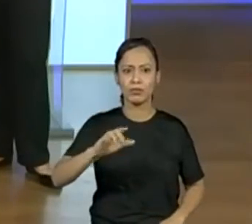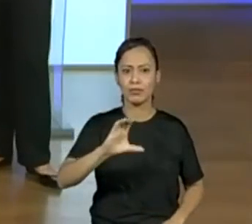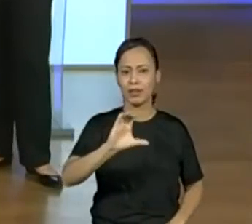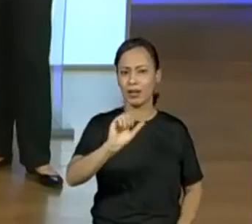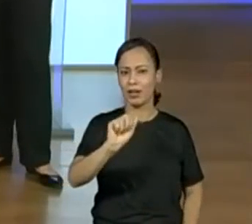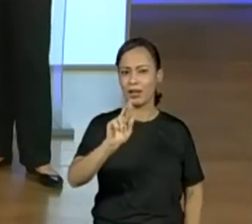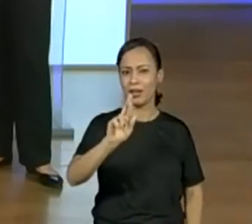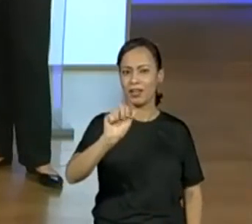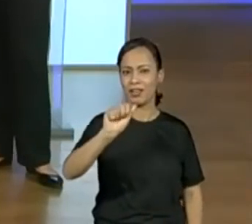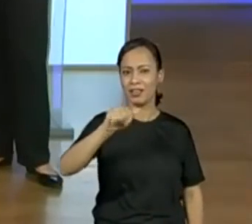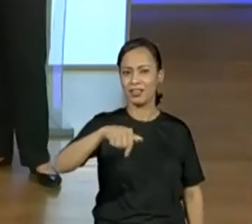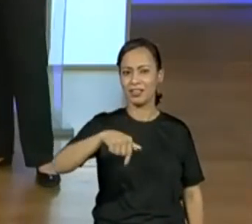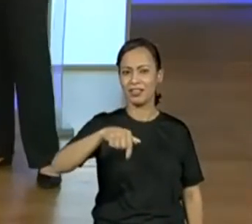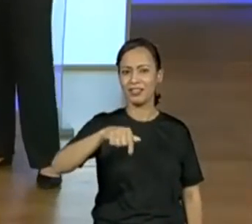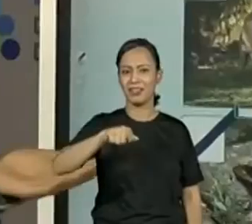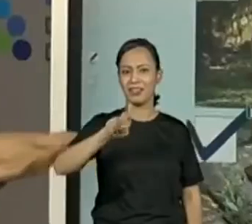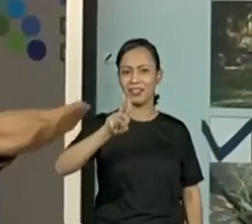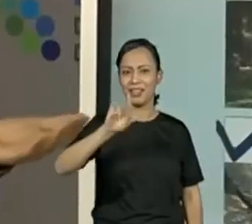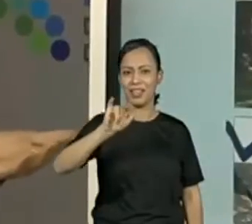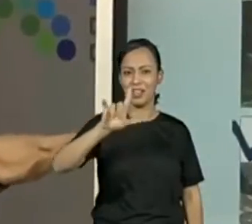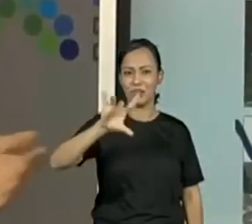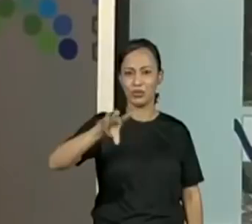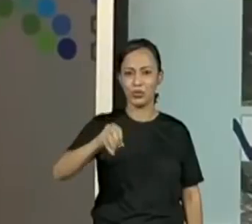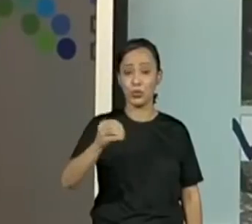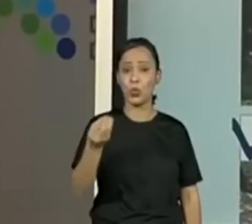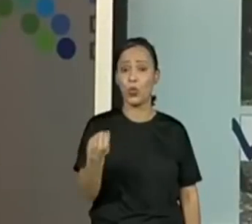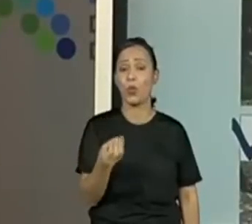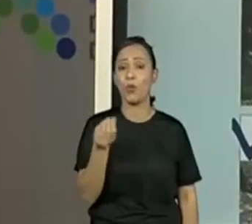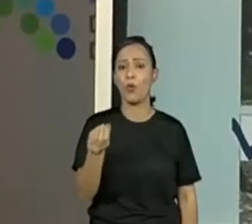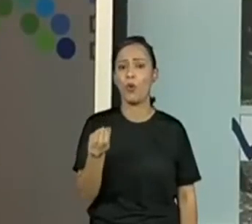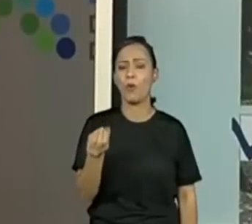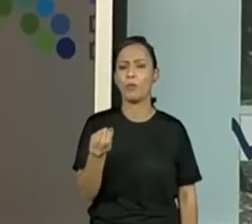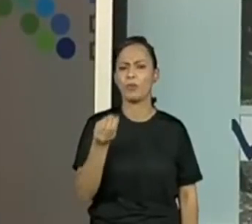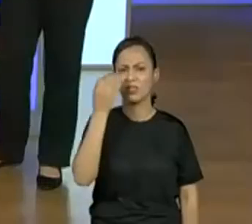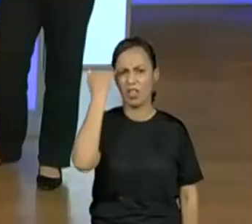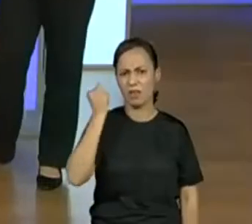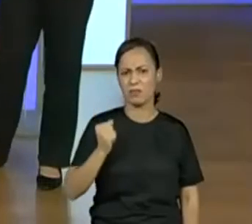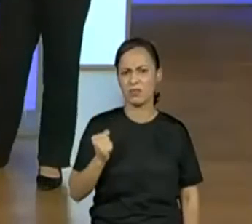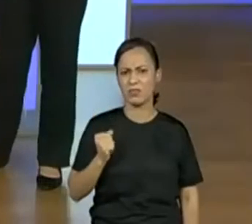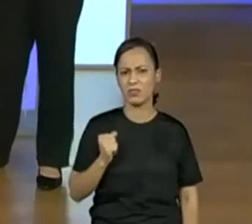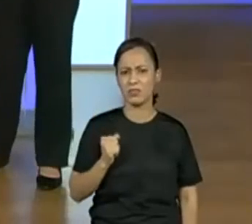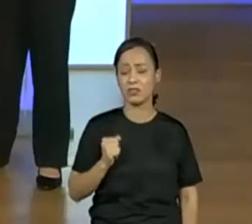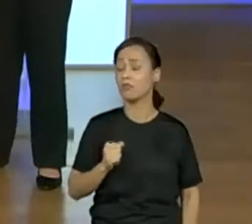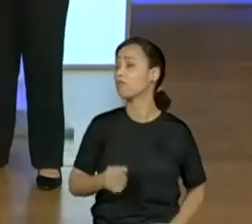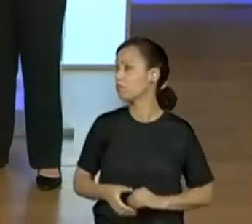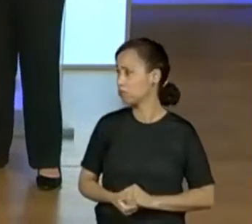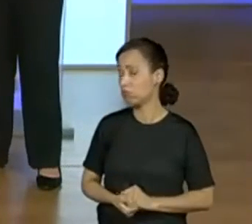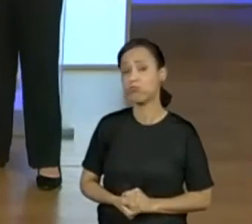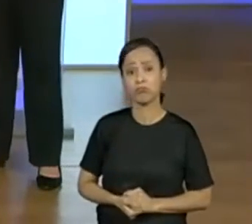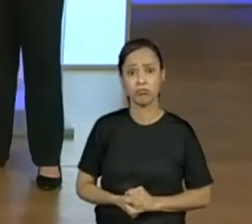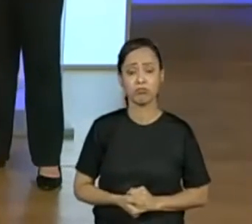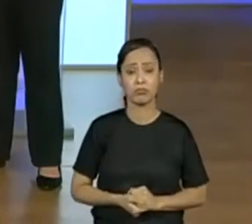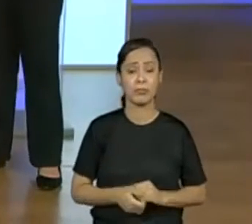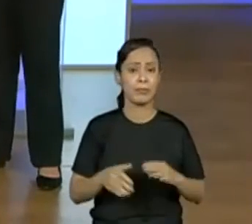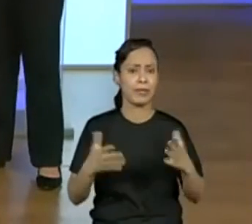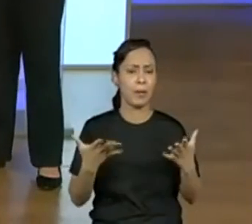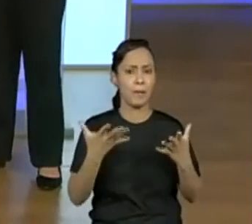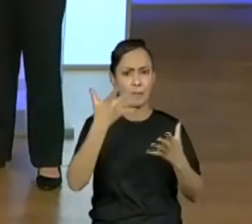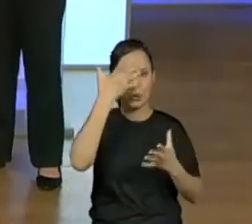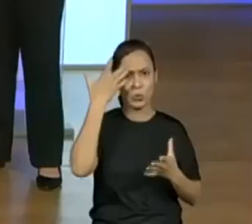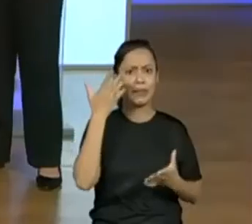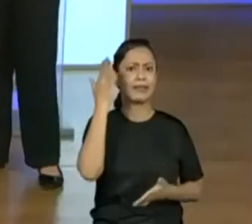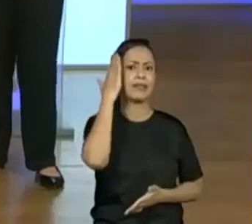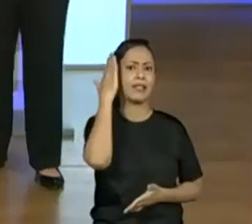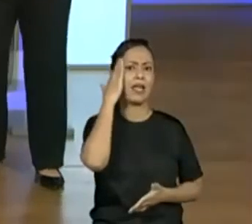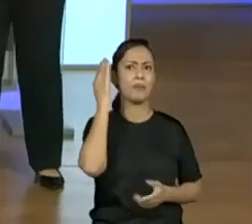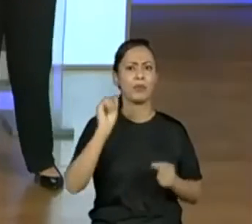com os estudantes do terceiro ano. Qual curiosidade poderíamos falar? Ah, sobre o caranguejo, acho que uma coisa que muita gente já sabe